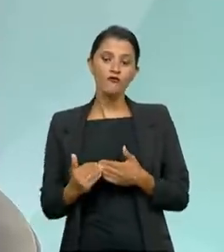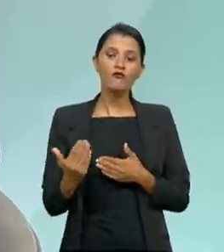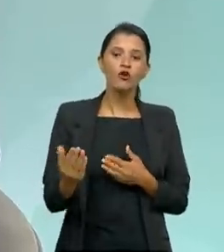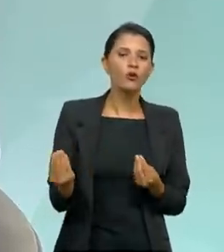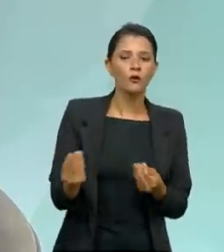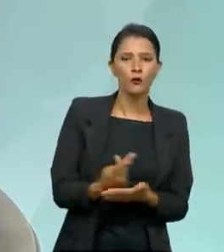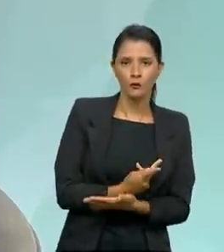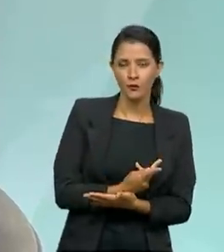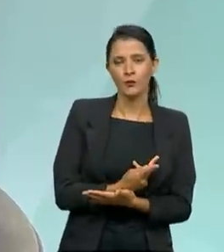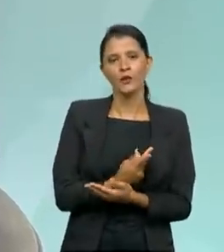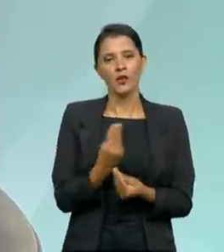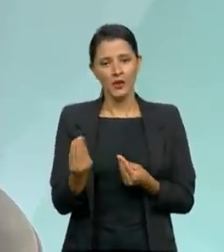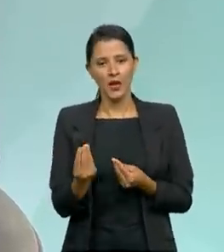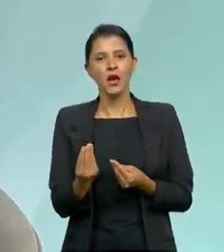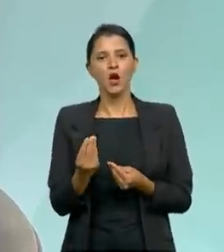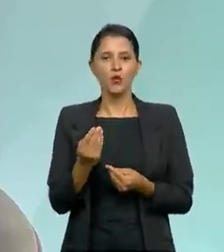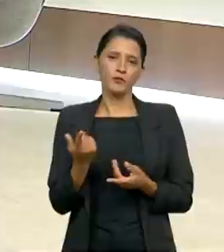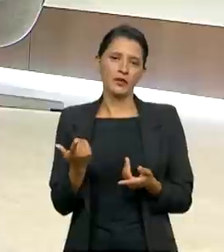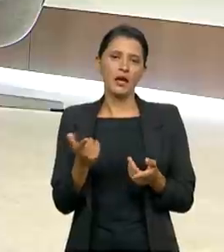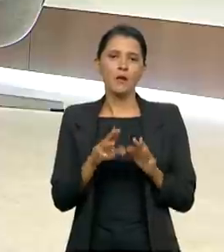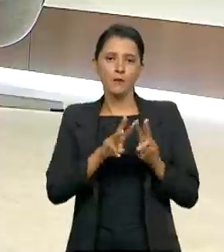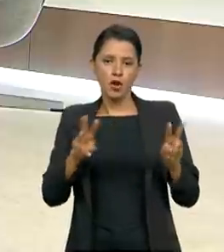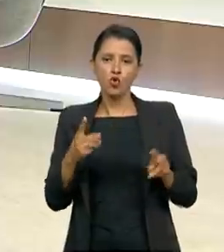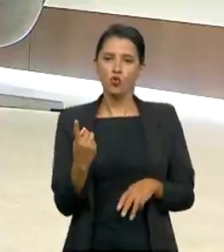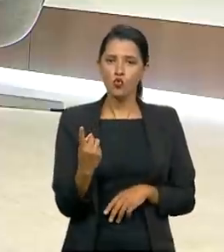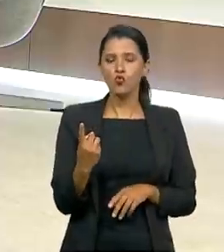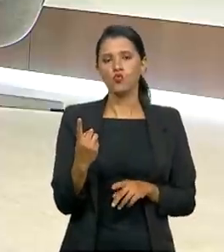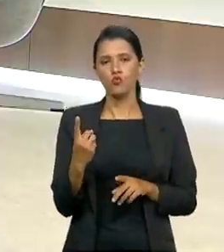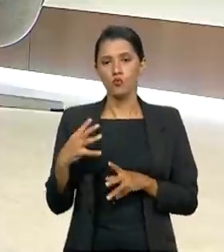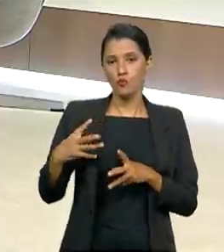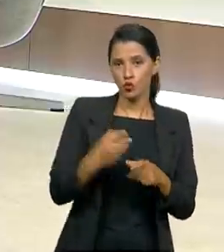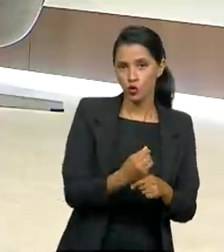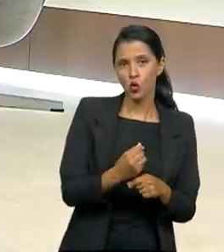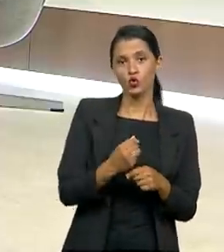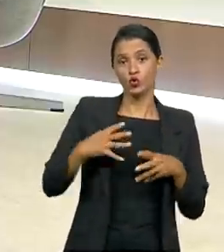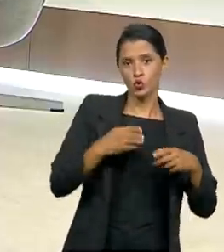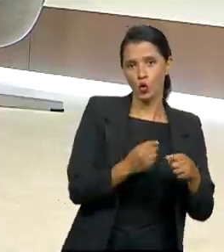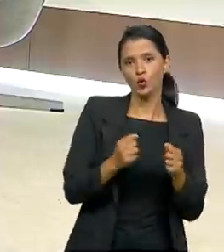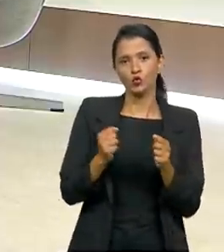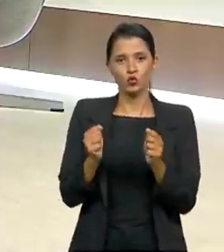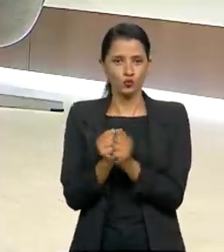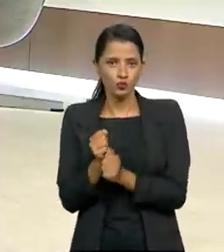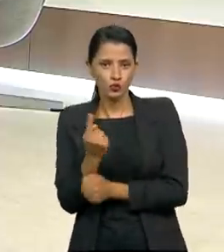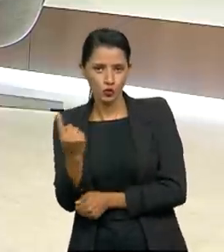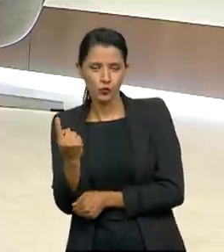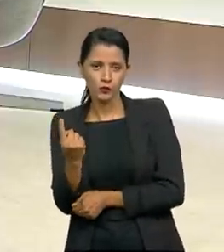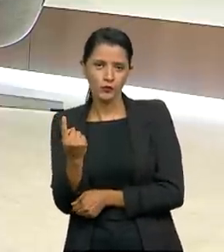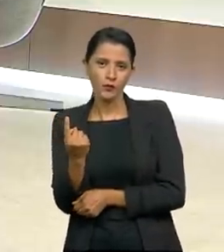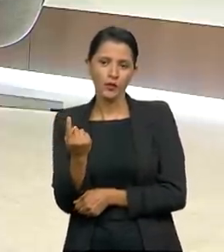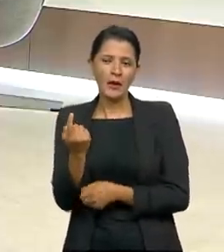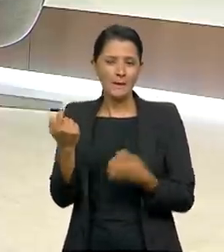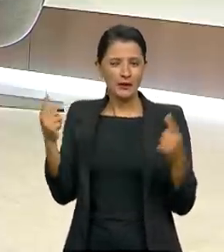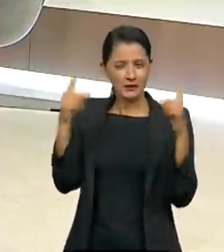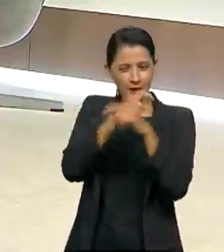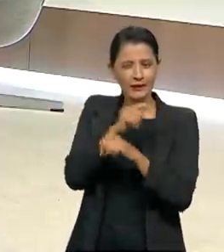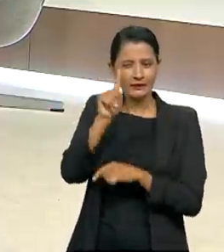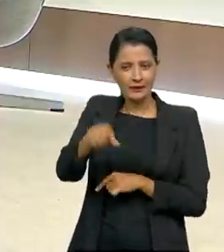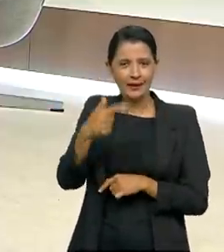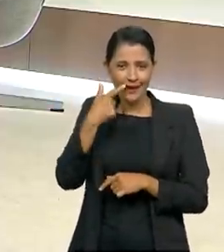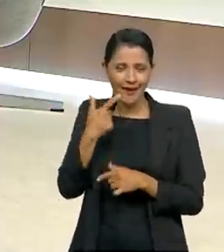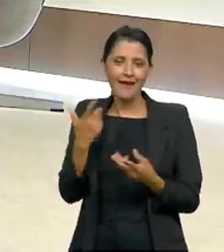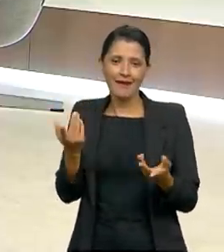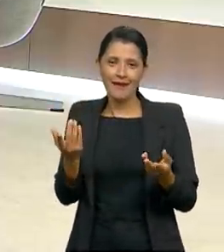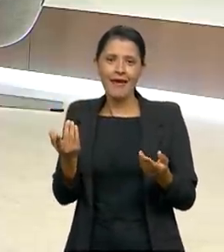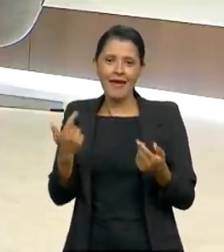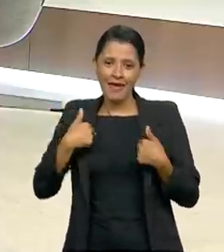do nosso um por todos e todos por um. Que até mais complexo, porque a escala é muito maior, A OCDE, ela prega isso.